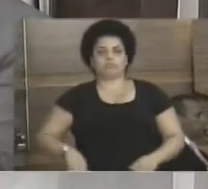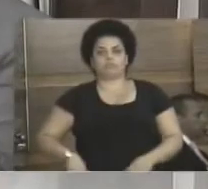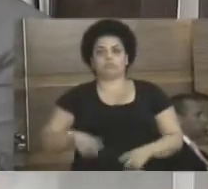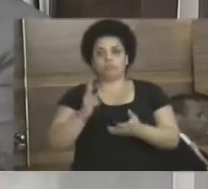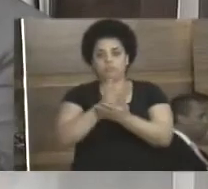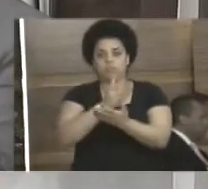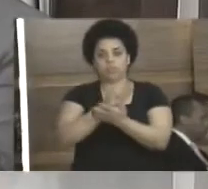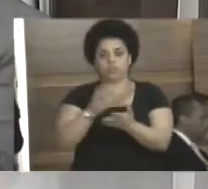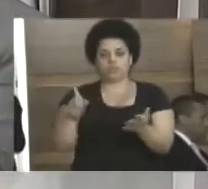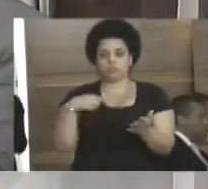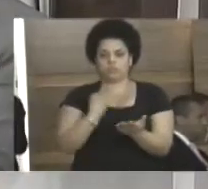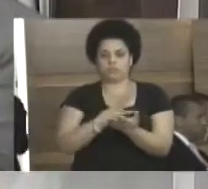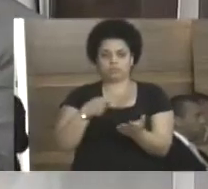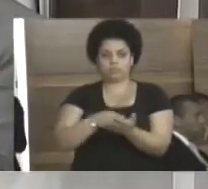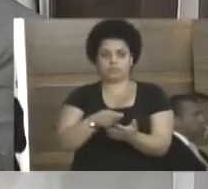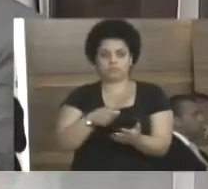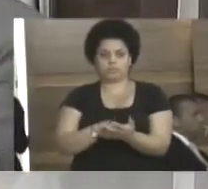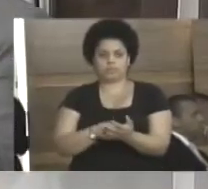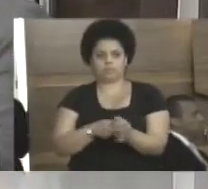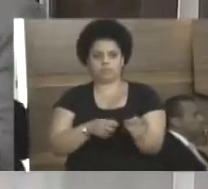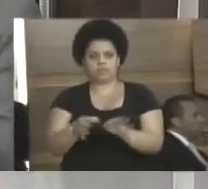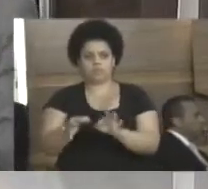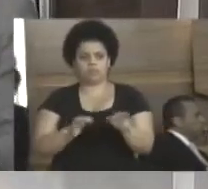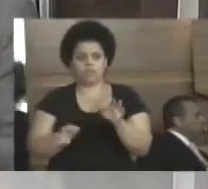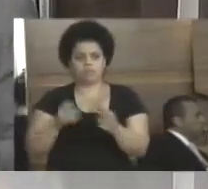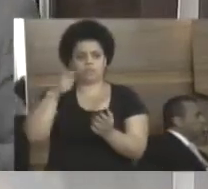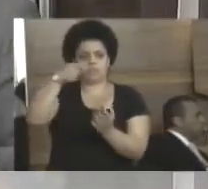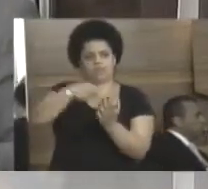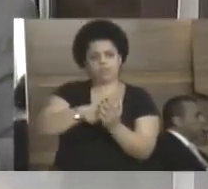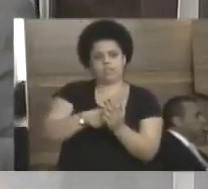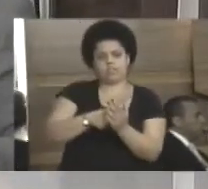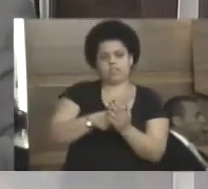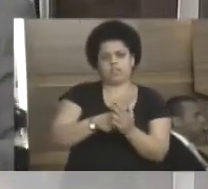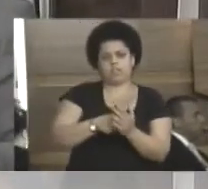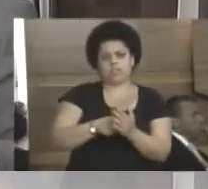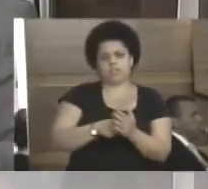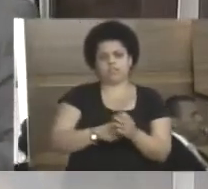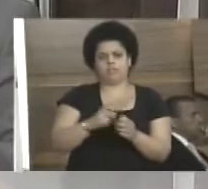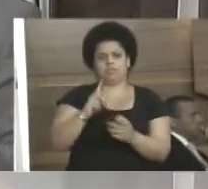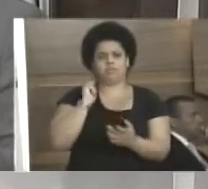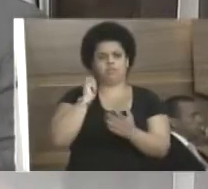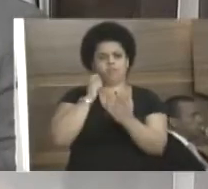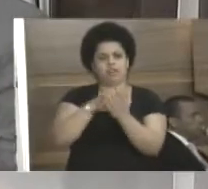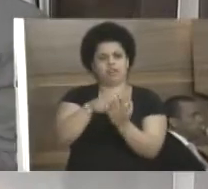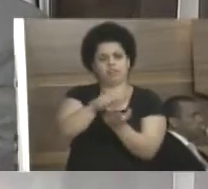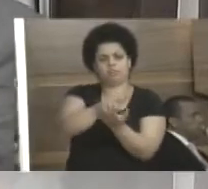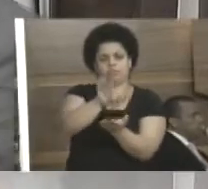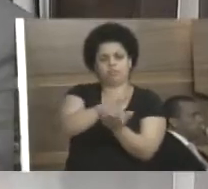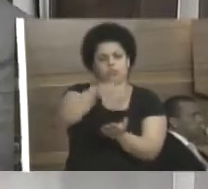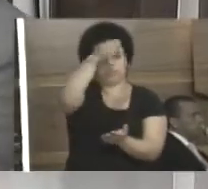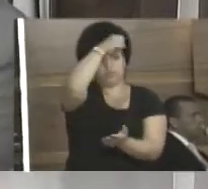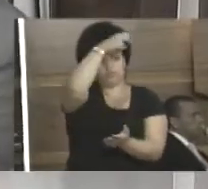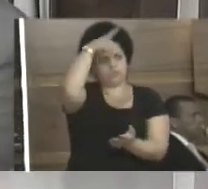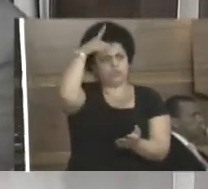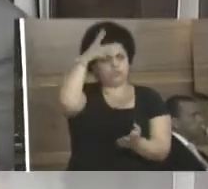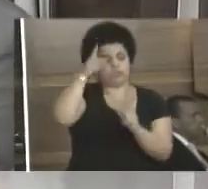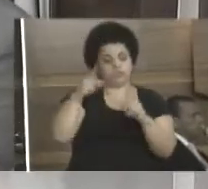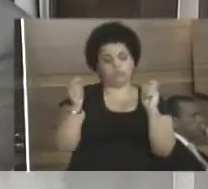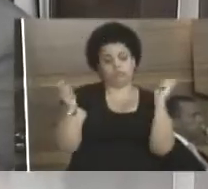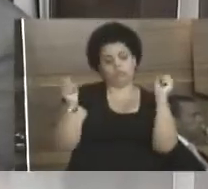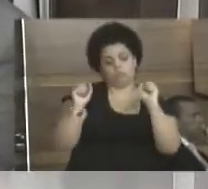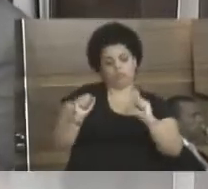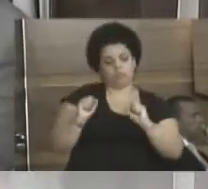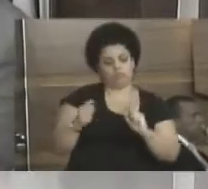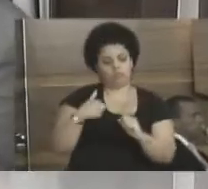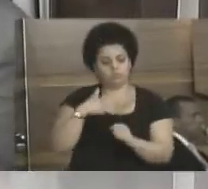Documentos exigidos na solicitação de guia para pagamento de ITBI. Olha só, para você pagar o imposto para a Prefeitura. O você puder botar aqui,